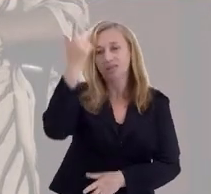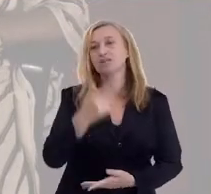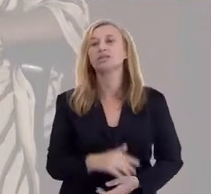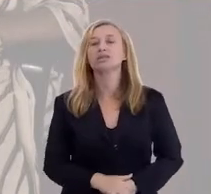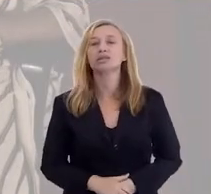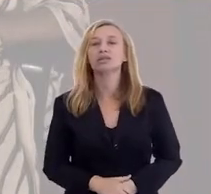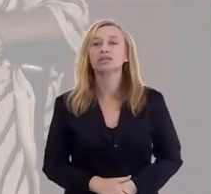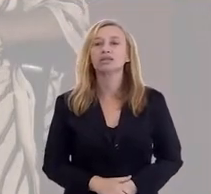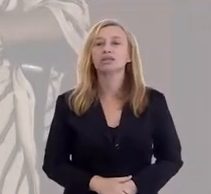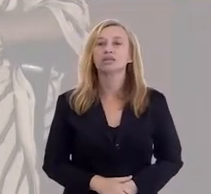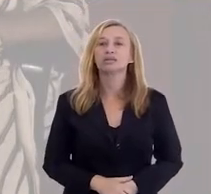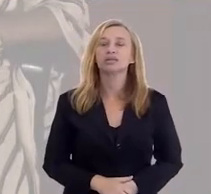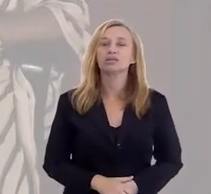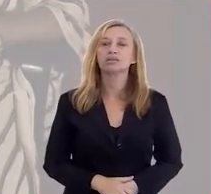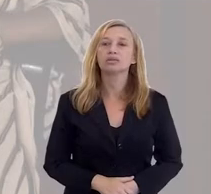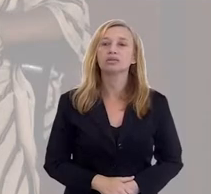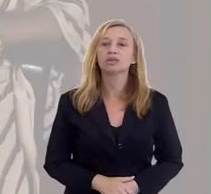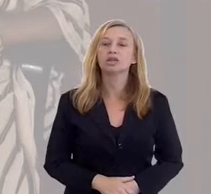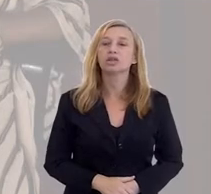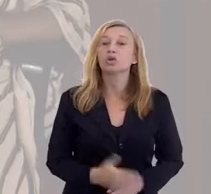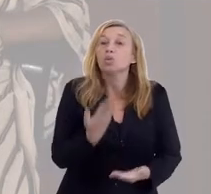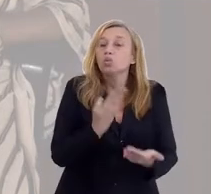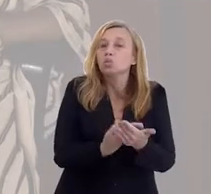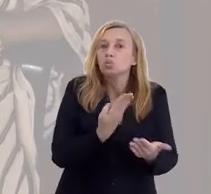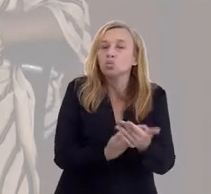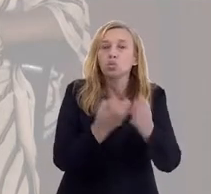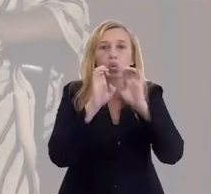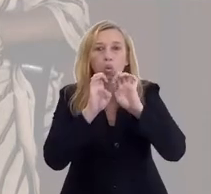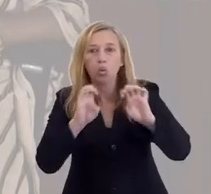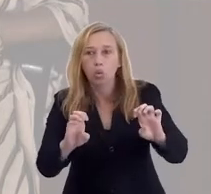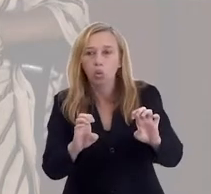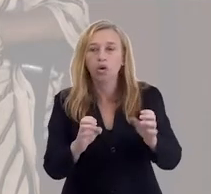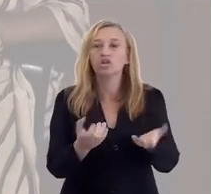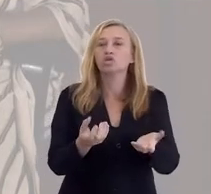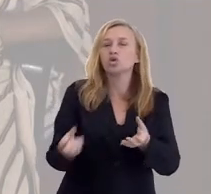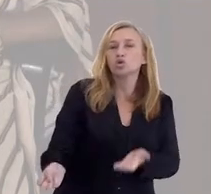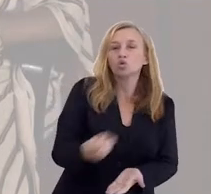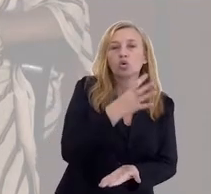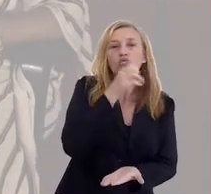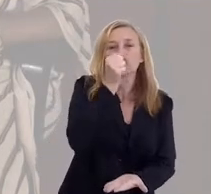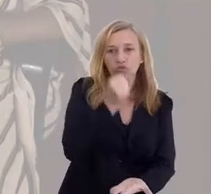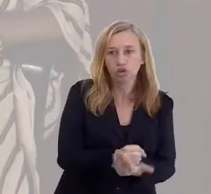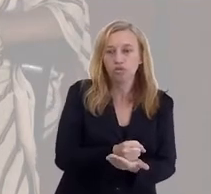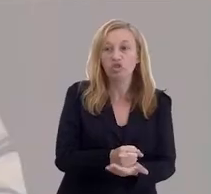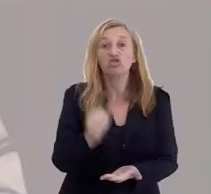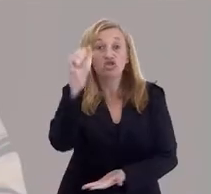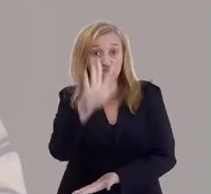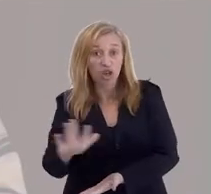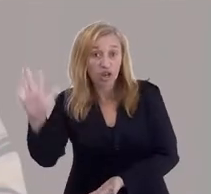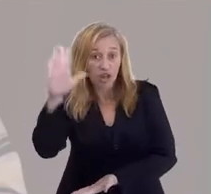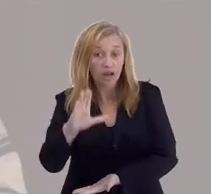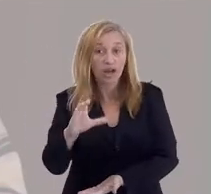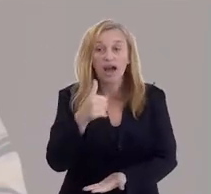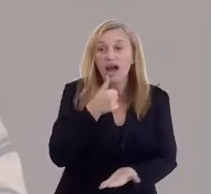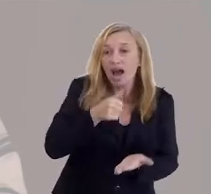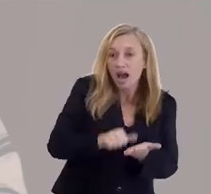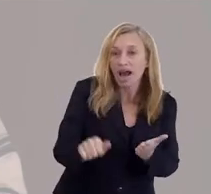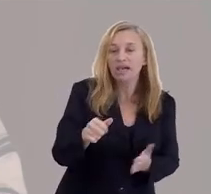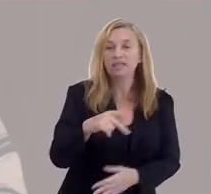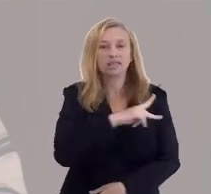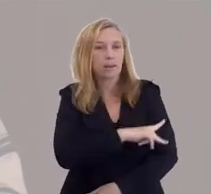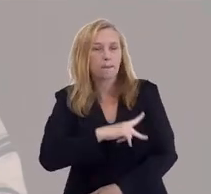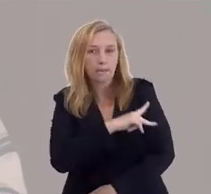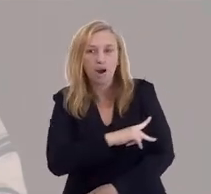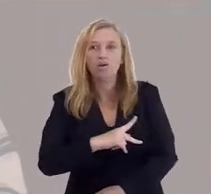protestantismo por conta do estudo do Evangelho, do Novo Testamento, de uma forma geral, das